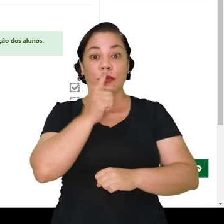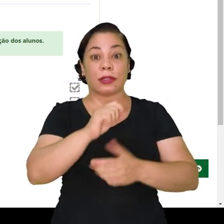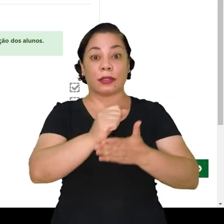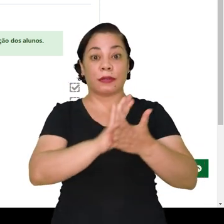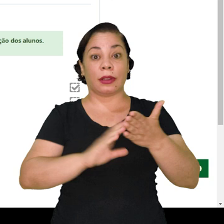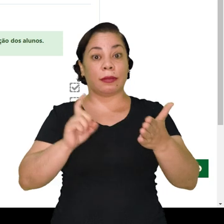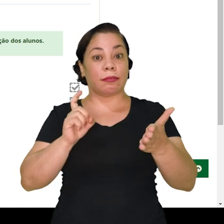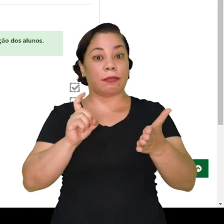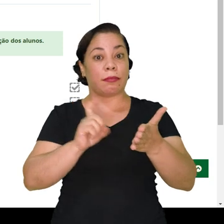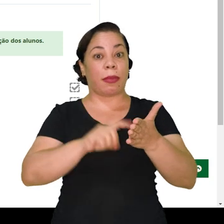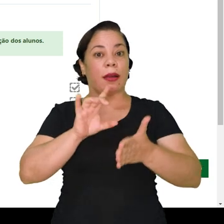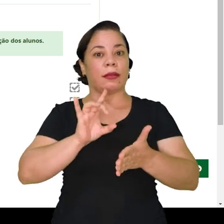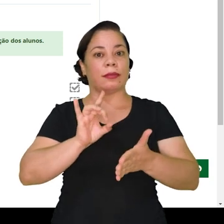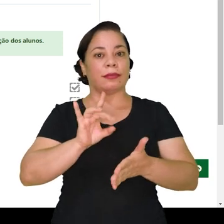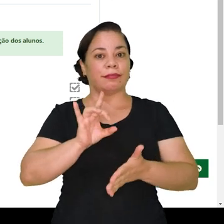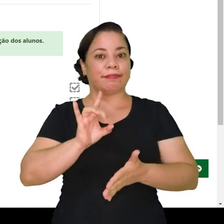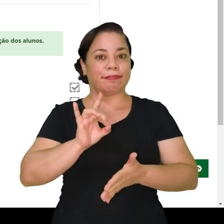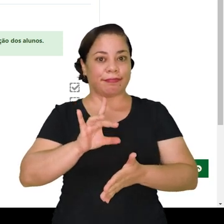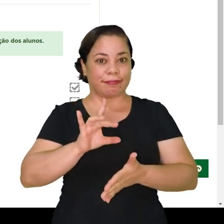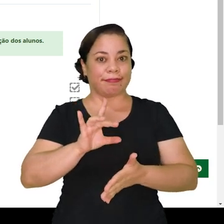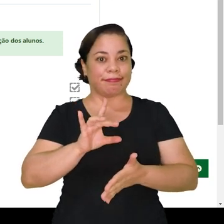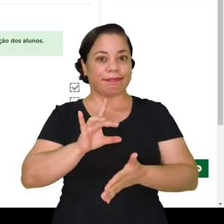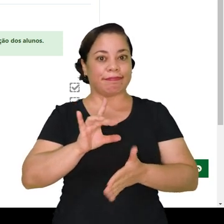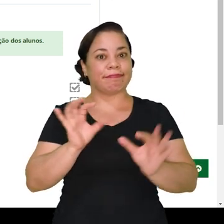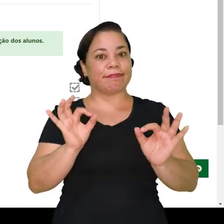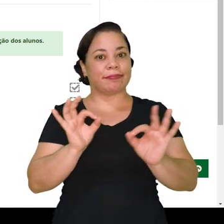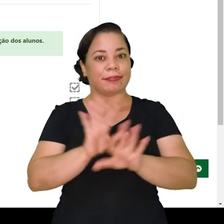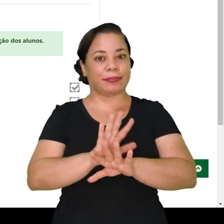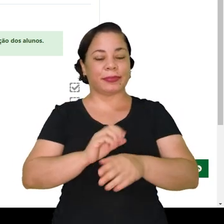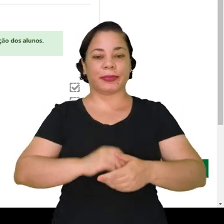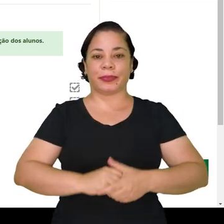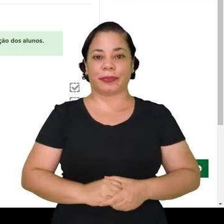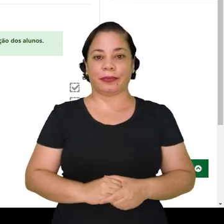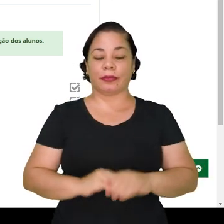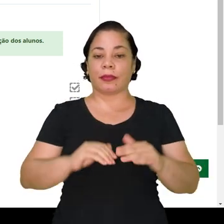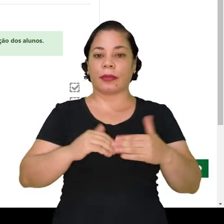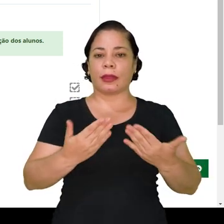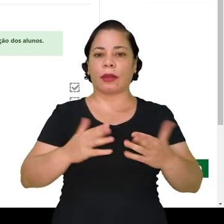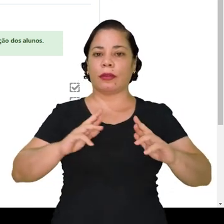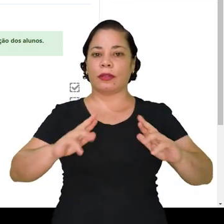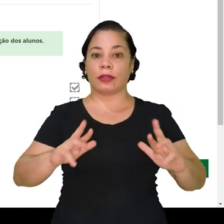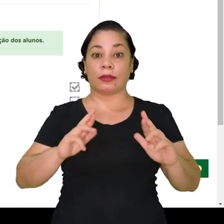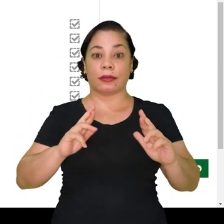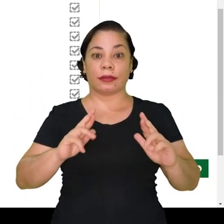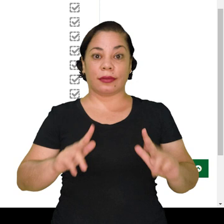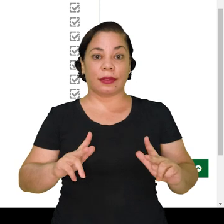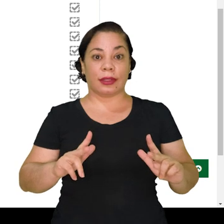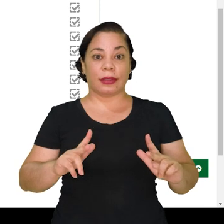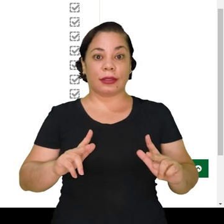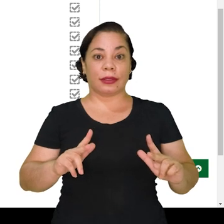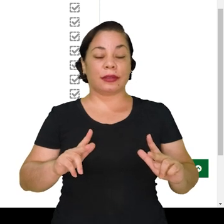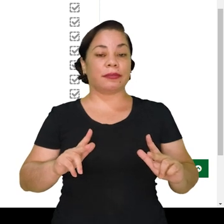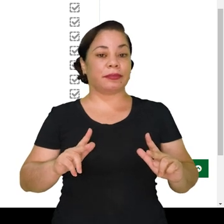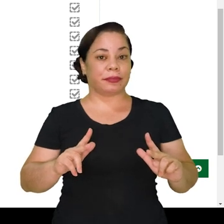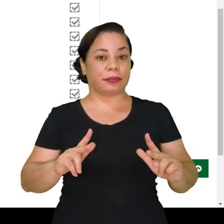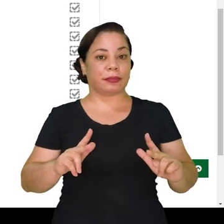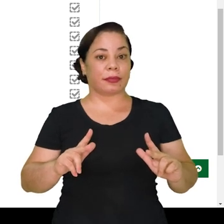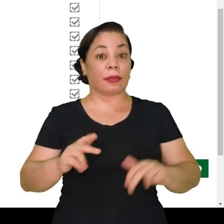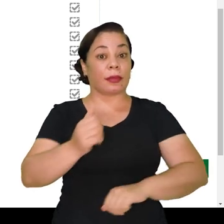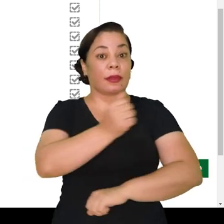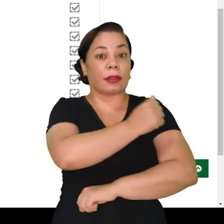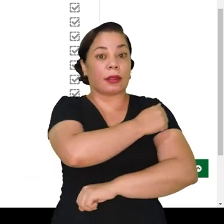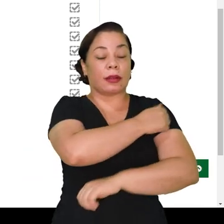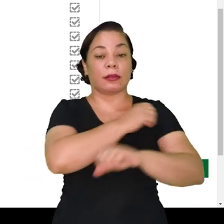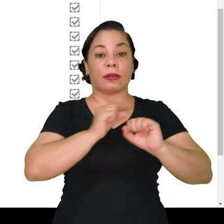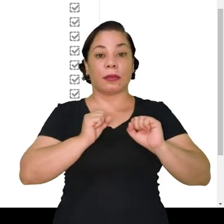para que essa atividade seja marcada automaticamente como concluída. Então a diferença fica,